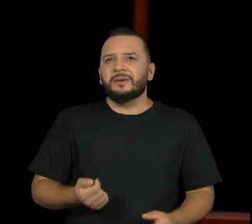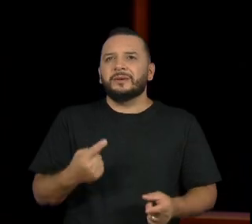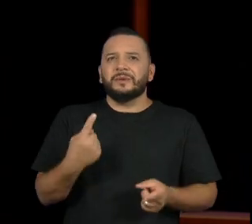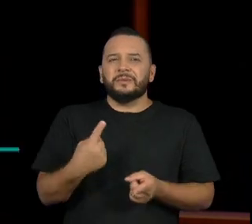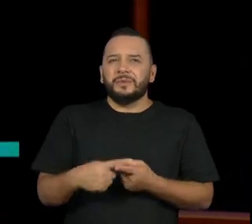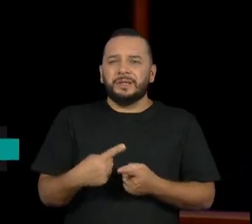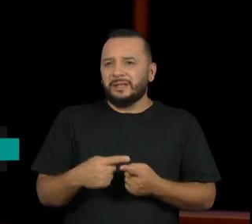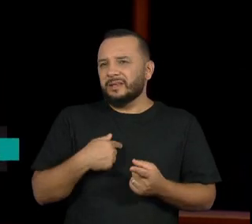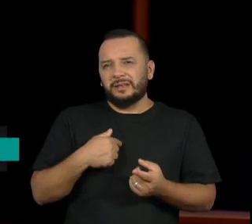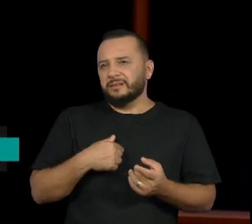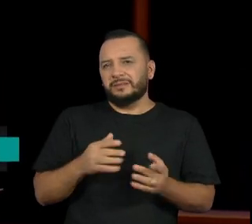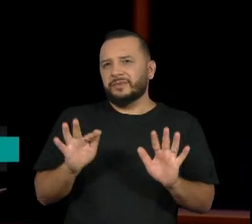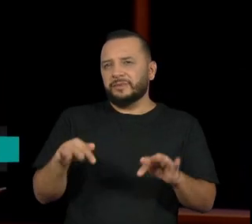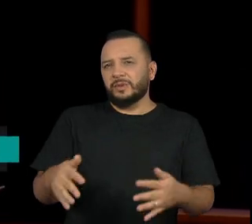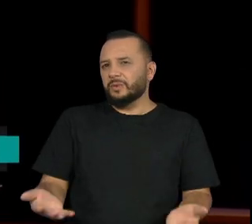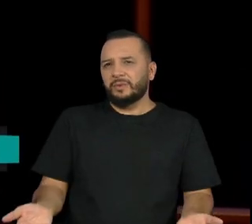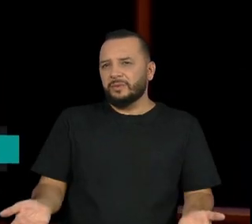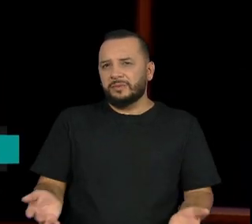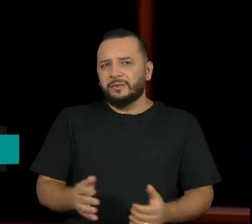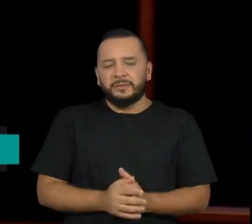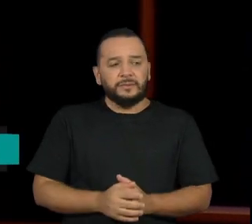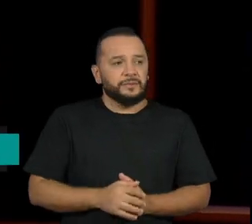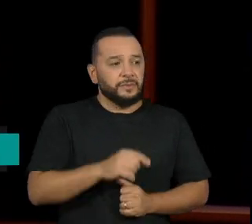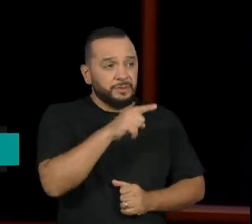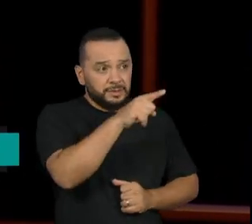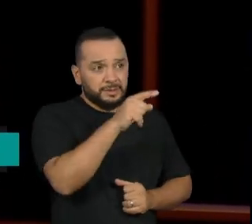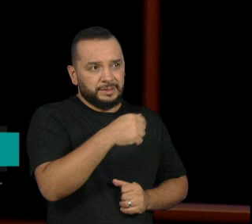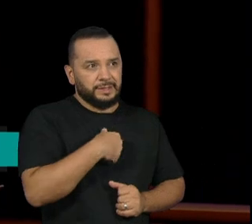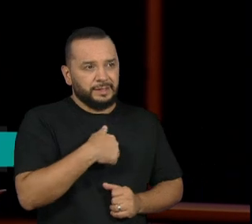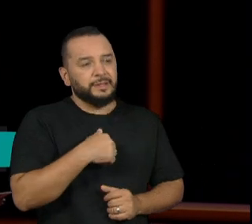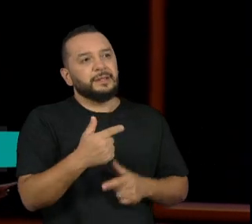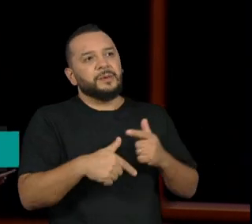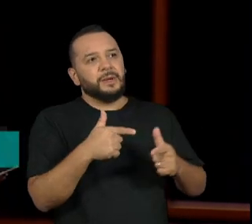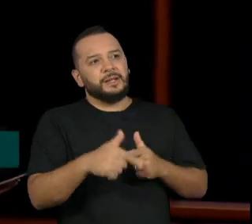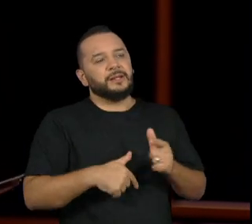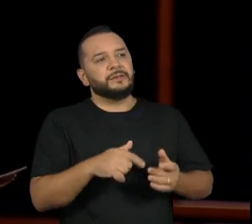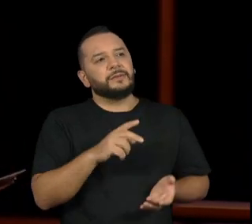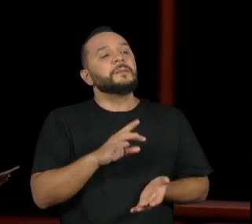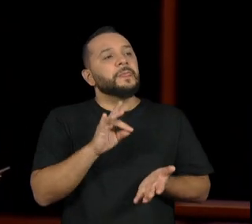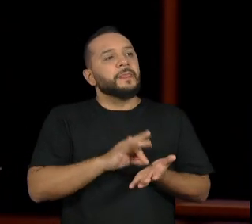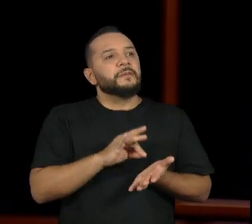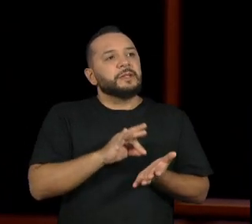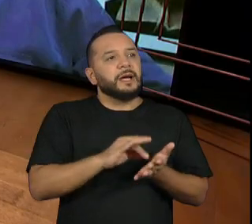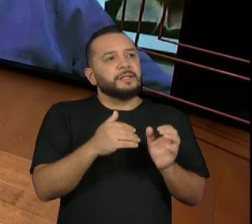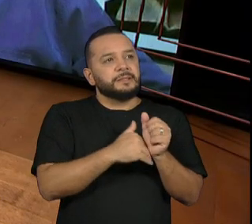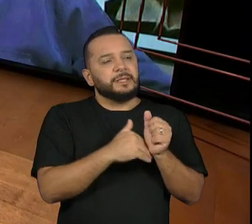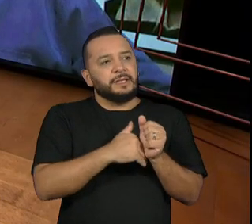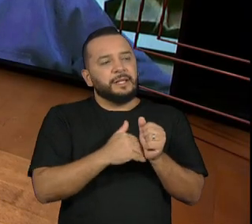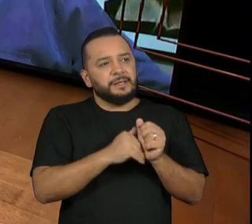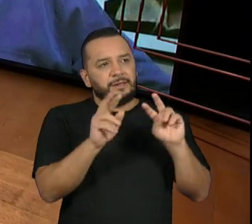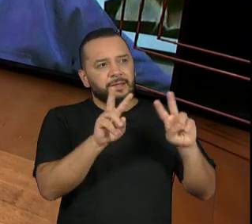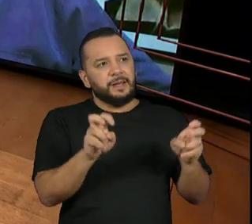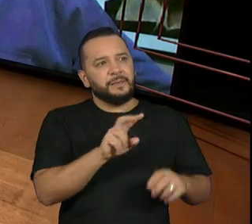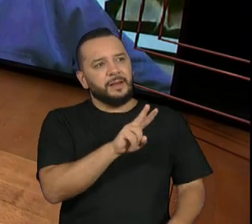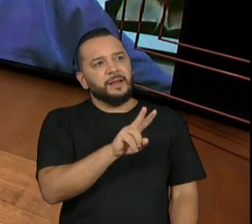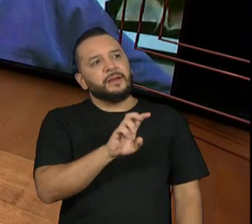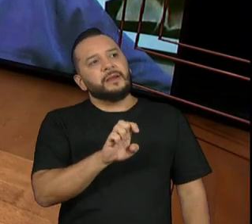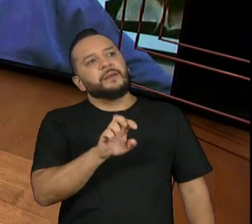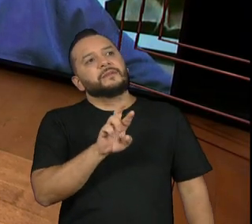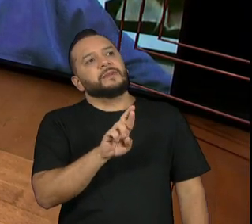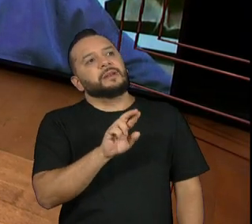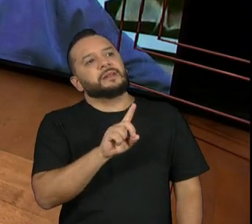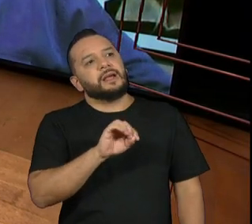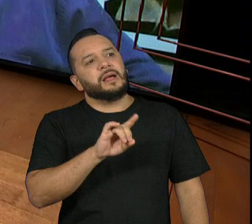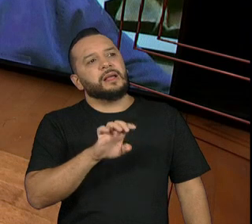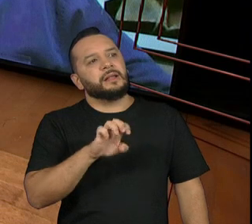agora você está na segunda temporada do Verdades Secretas na Globo. Aí tem uma curiosidade. Quero ver o que você pensa sobre